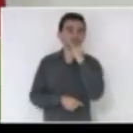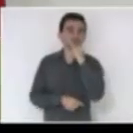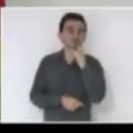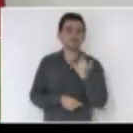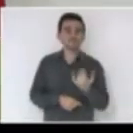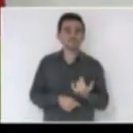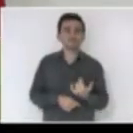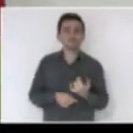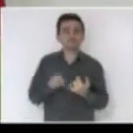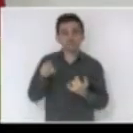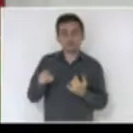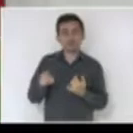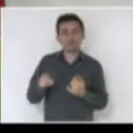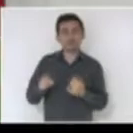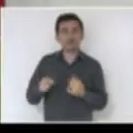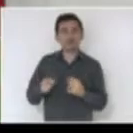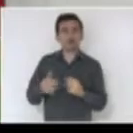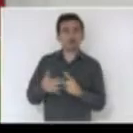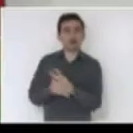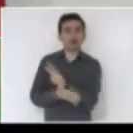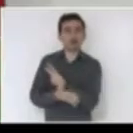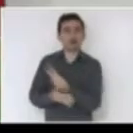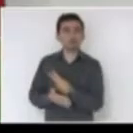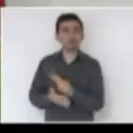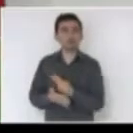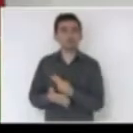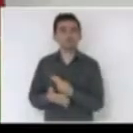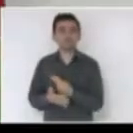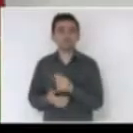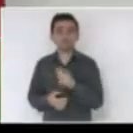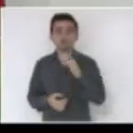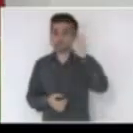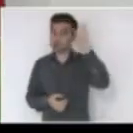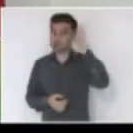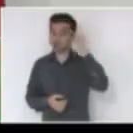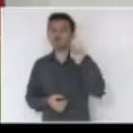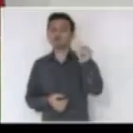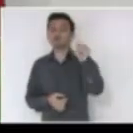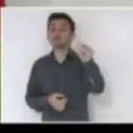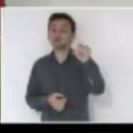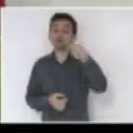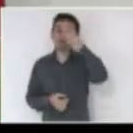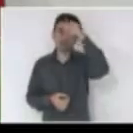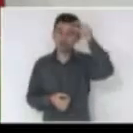Se ele cometeu um deslize. Imaginou se você lê, se cometesse esses deslizes aqui?